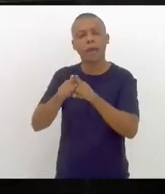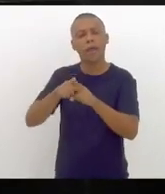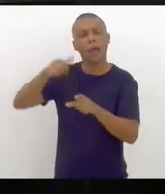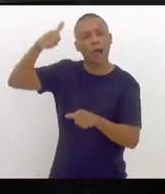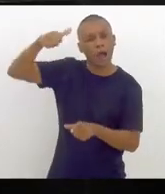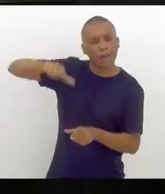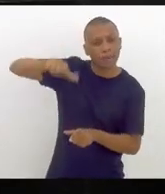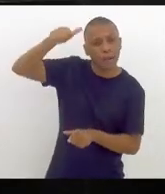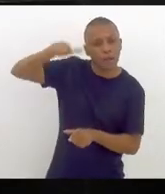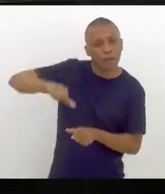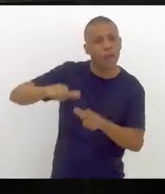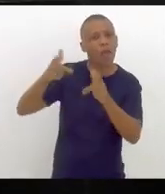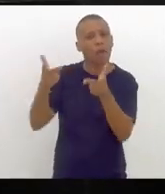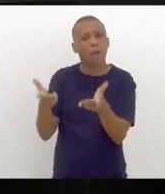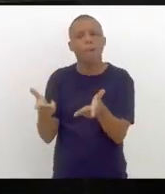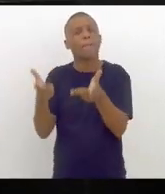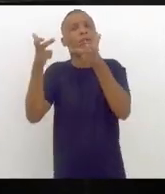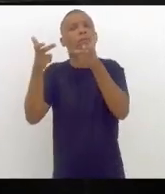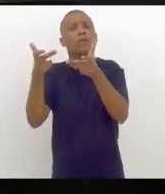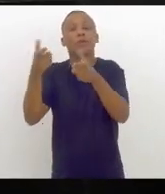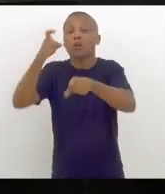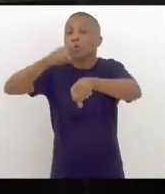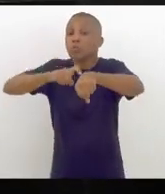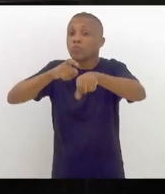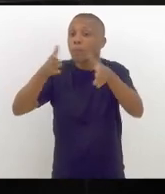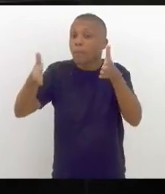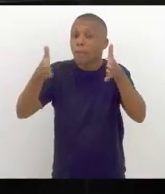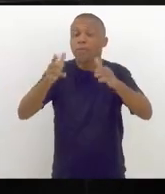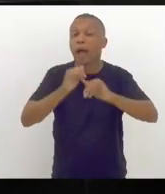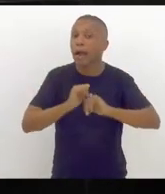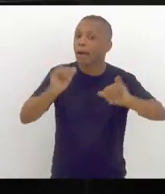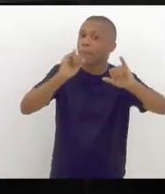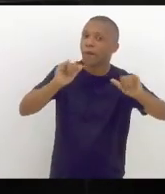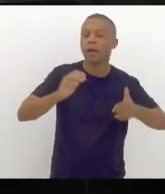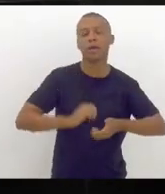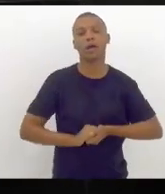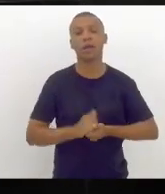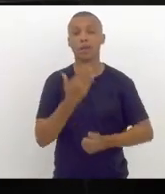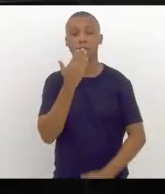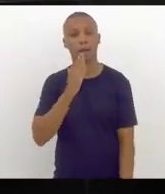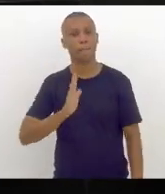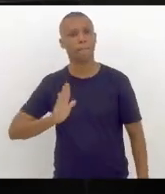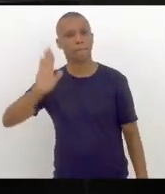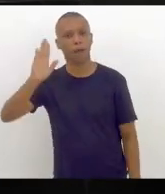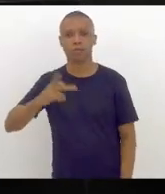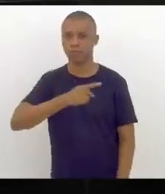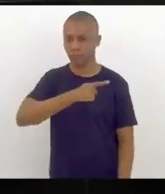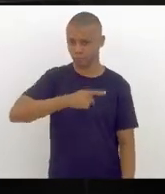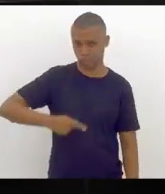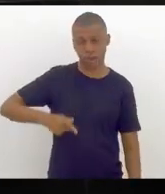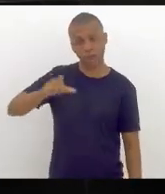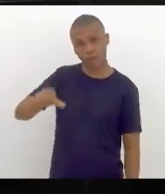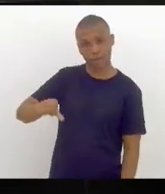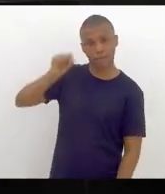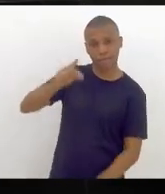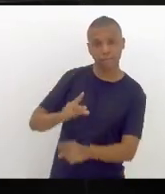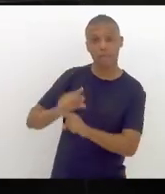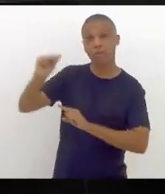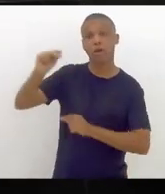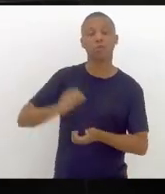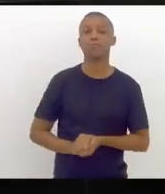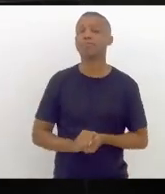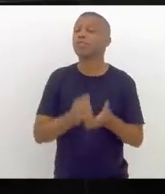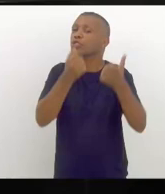durante toda a campanha eleitoral, as promessas do presidente eleito, falando